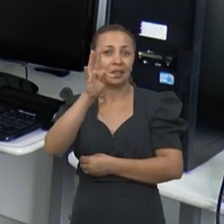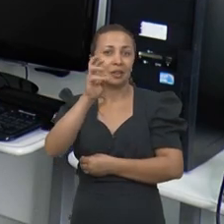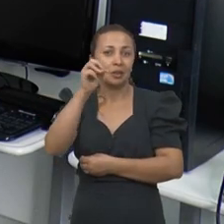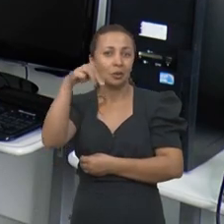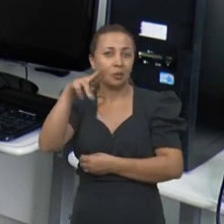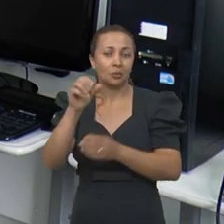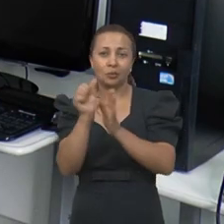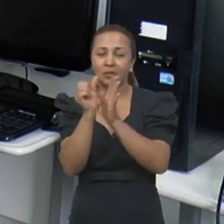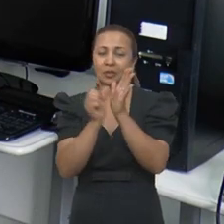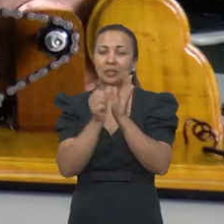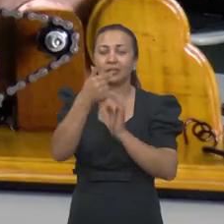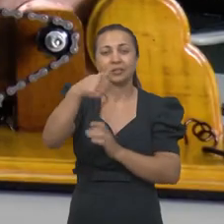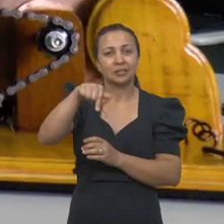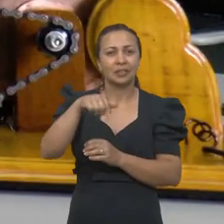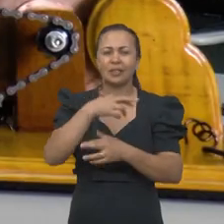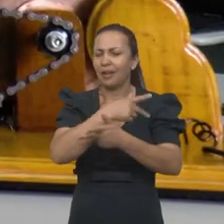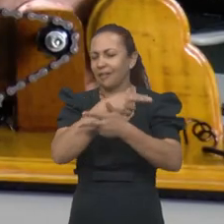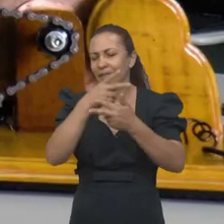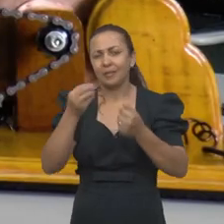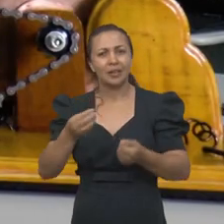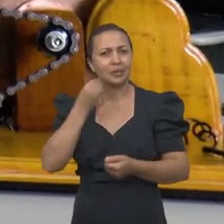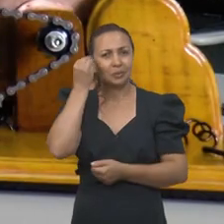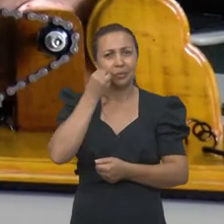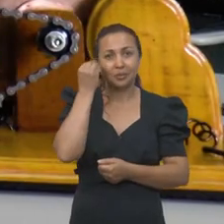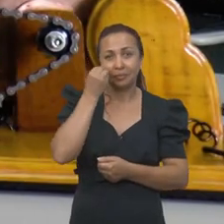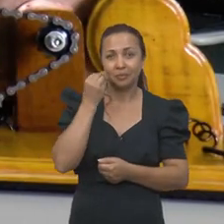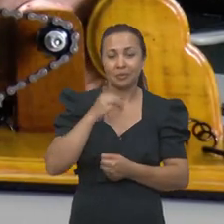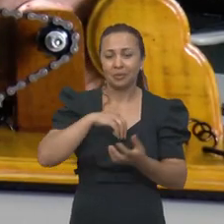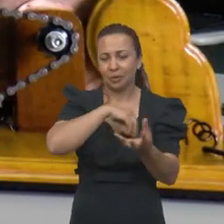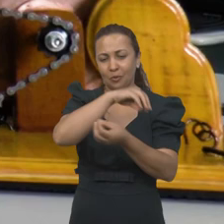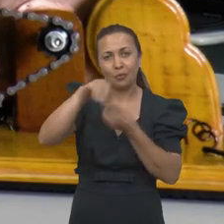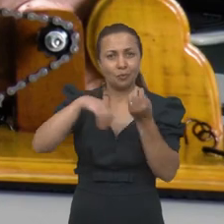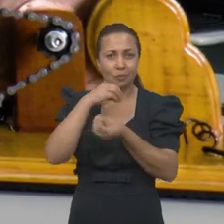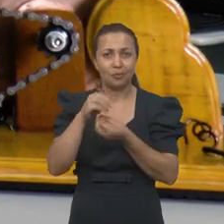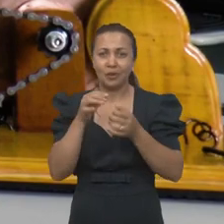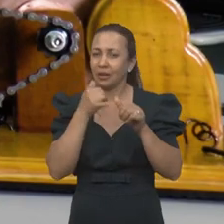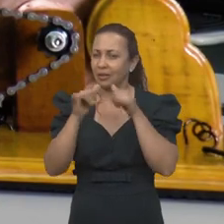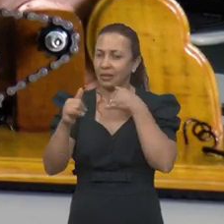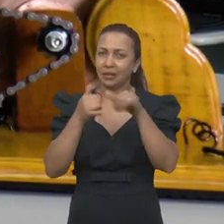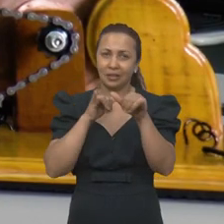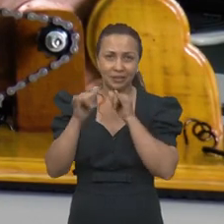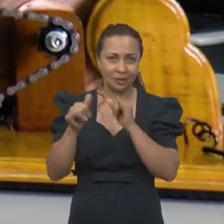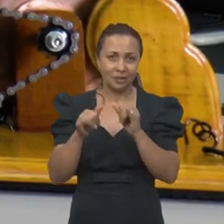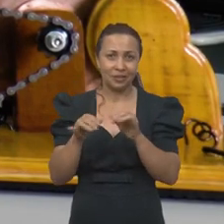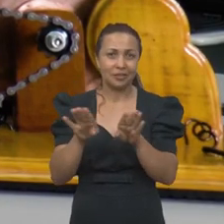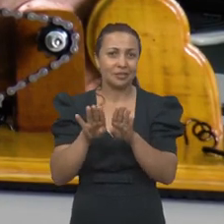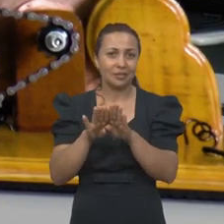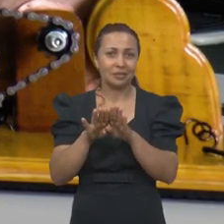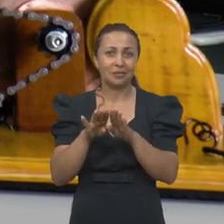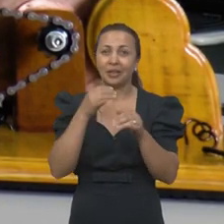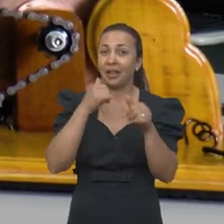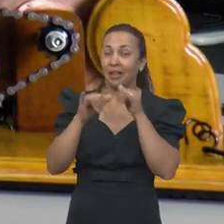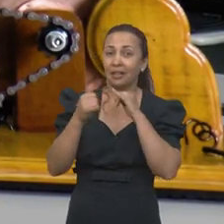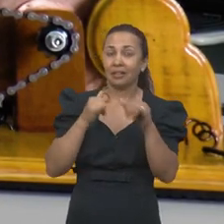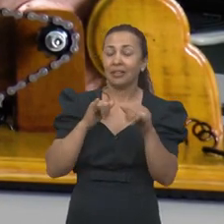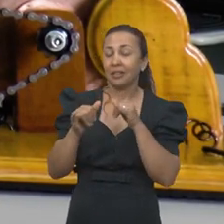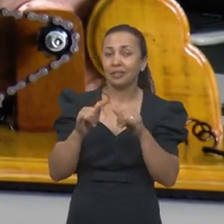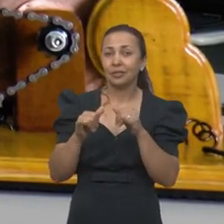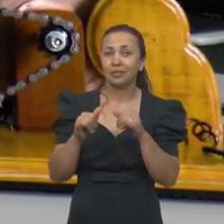século XVII. E vários experimentos envolvendo eletrostática e depois